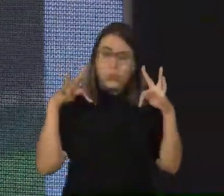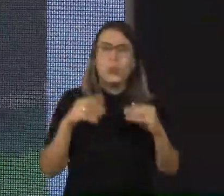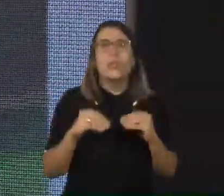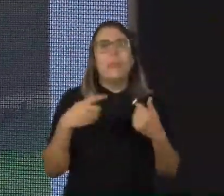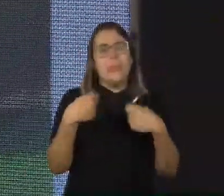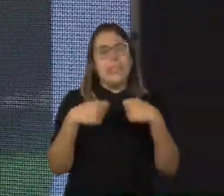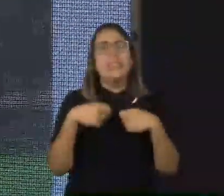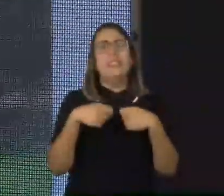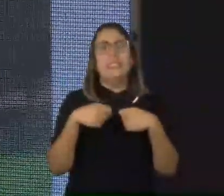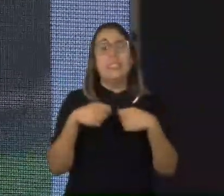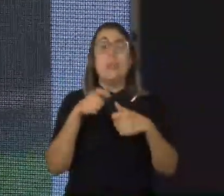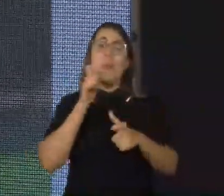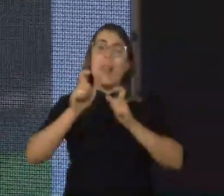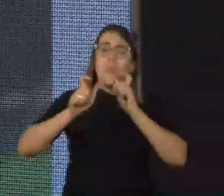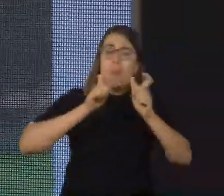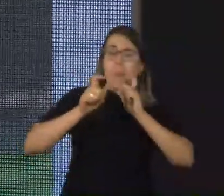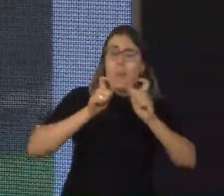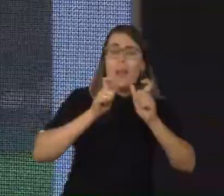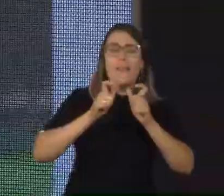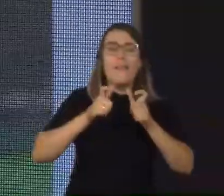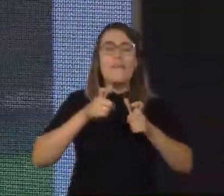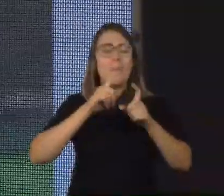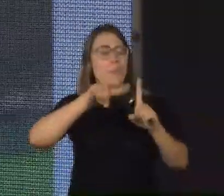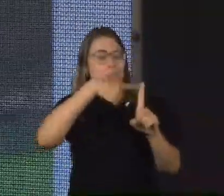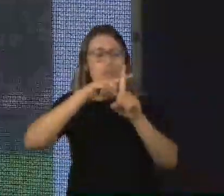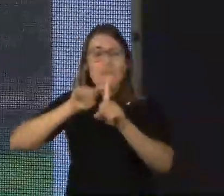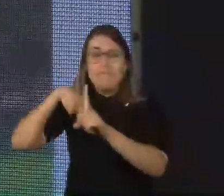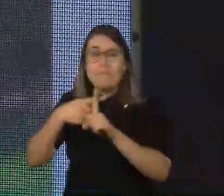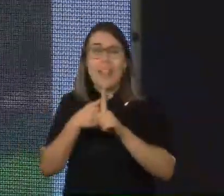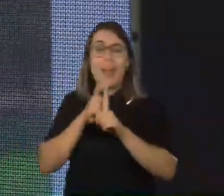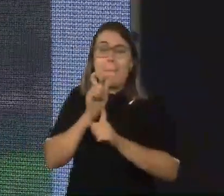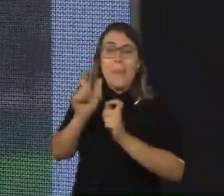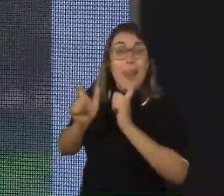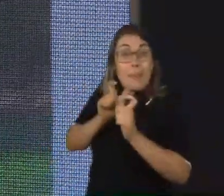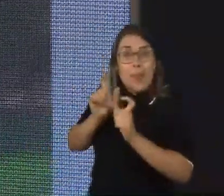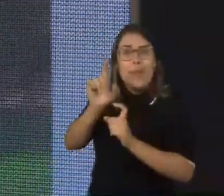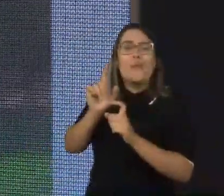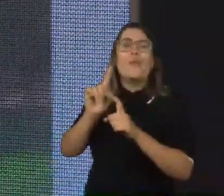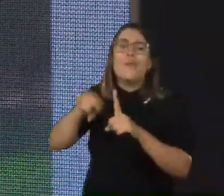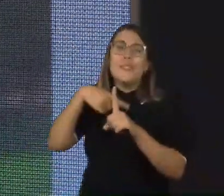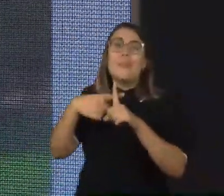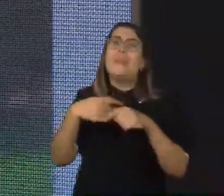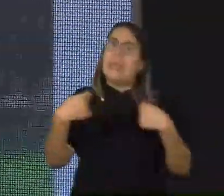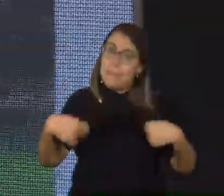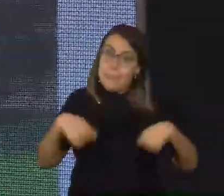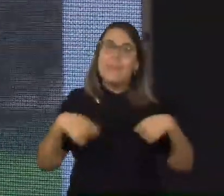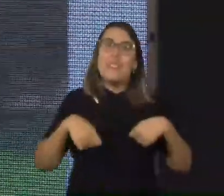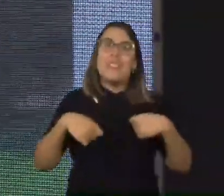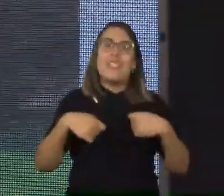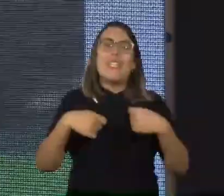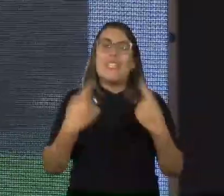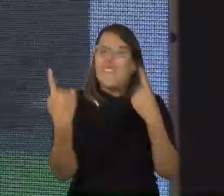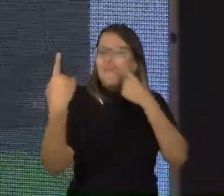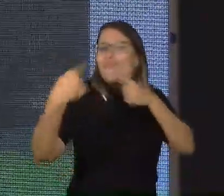muito elogiadas, muito elogiadas. Obviamente que também precisam de desafios. Elas